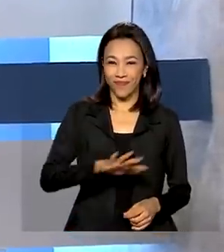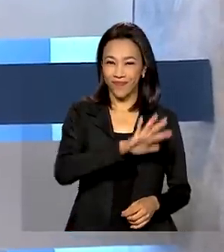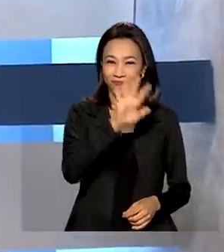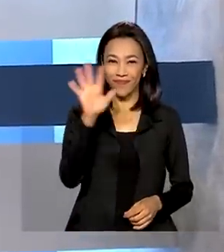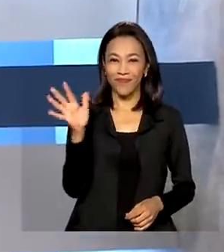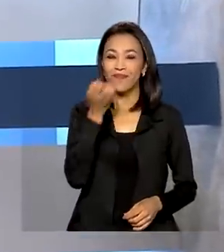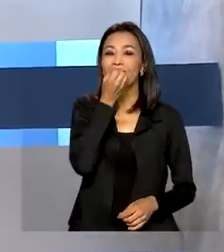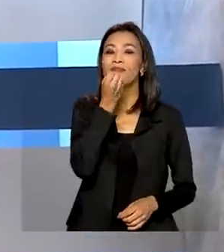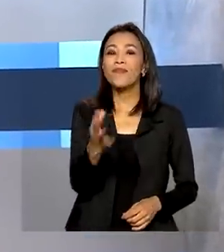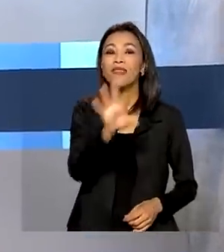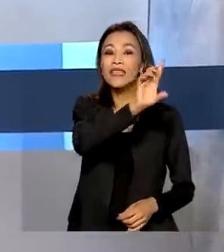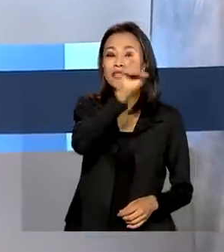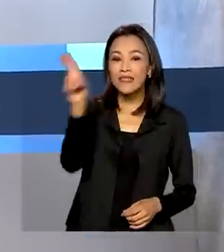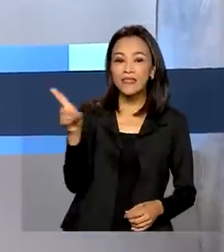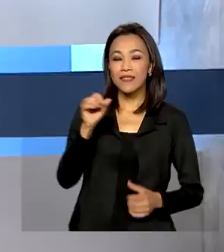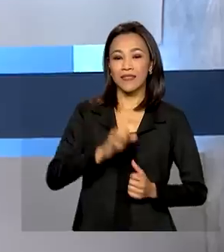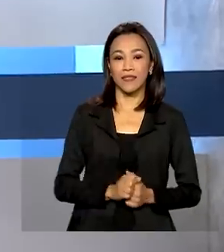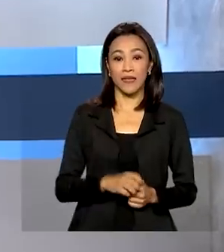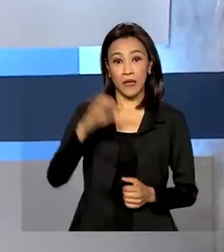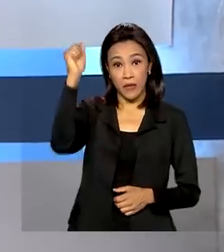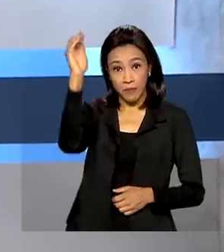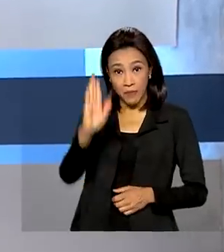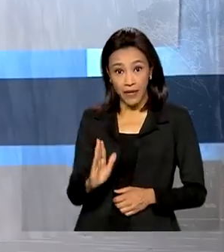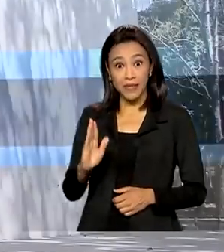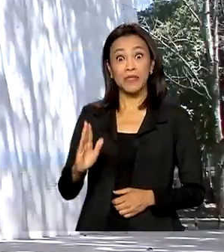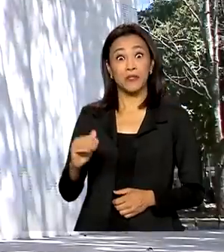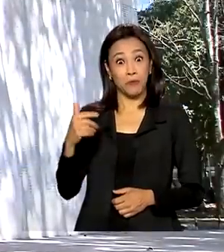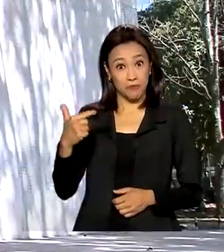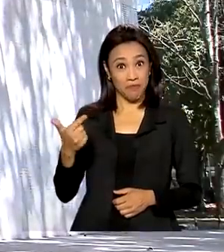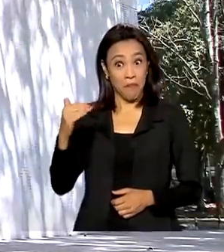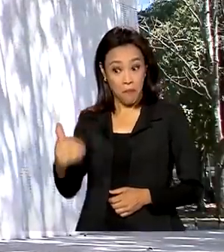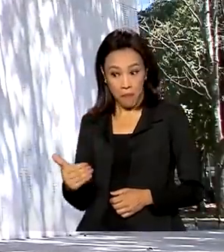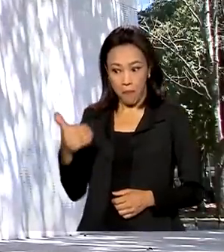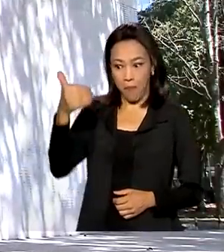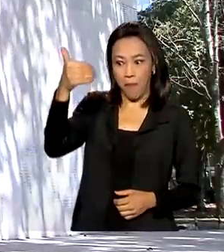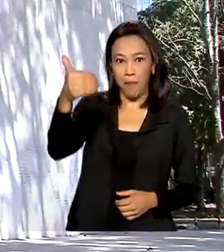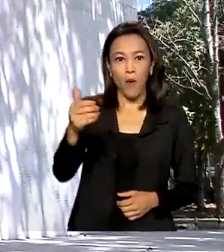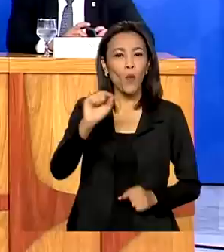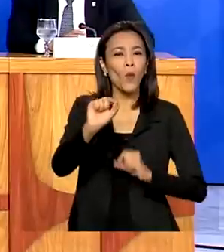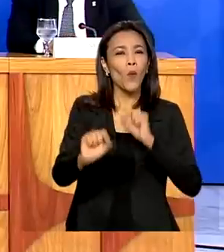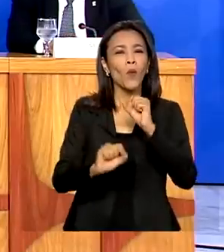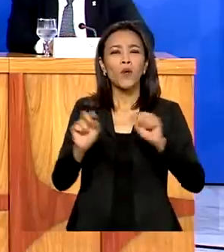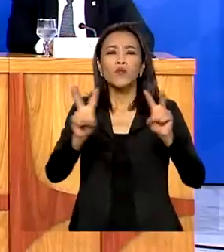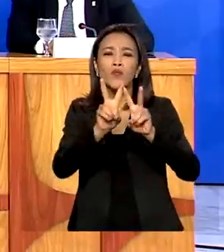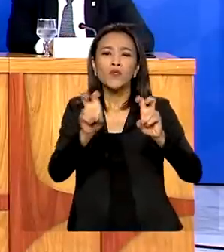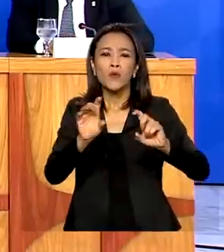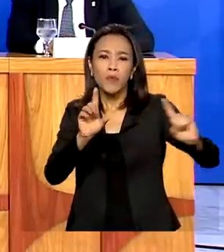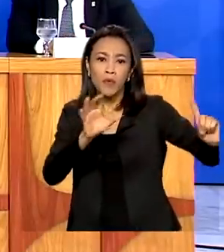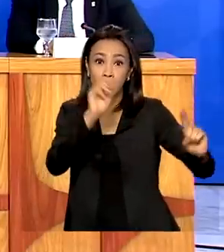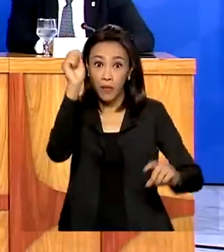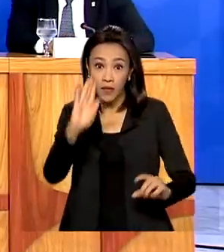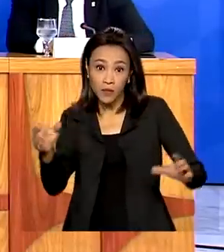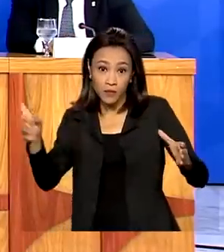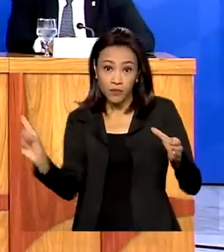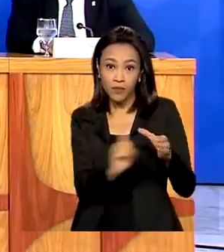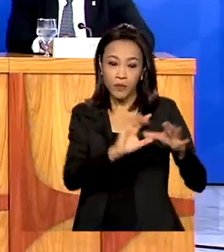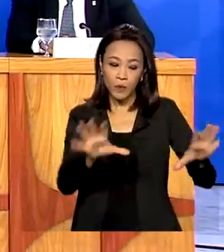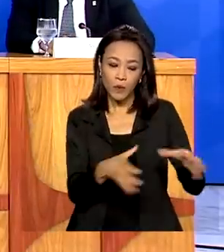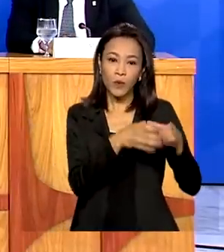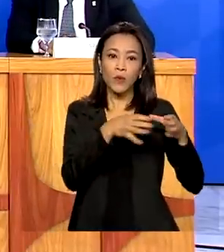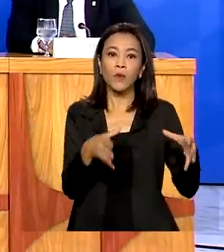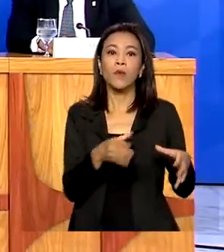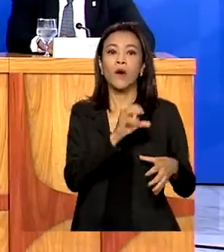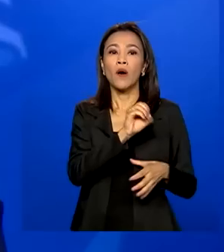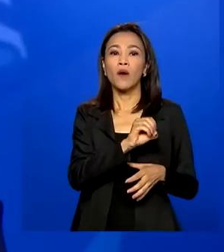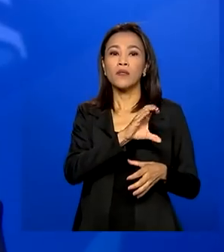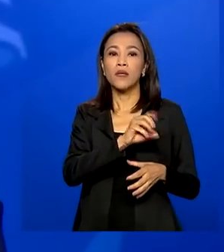Olá, bom dia! Brasil dá mais um passo no processo de adesão à OCDE e entrega documento